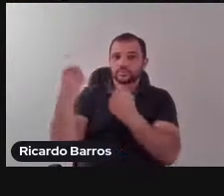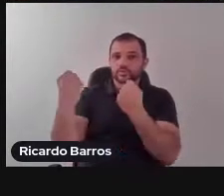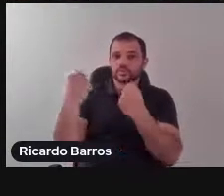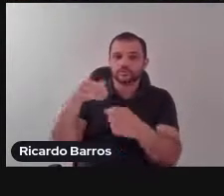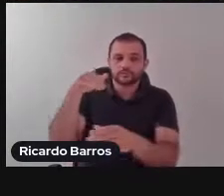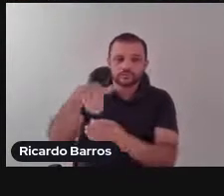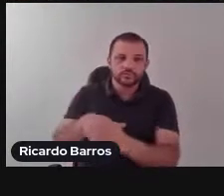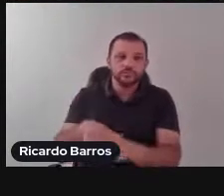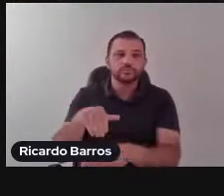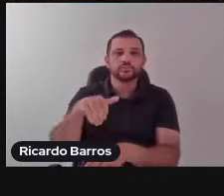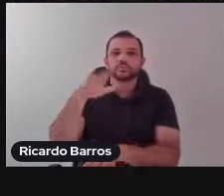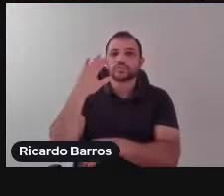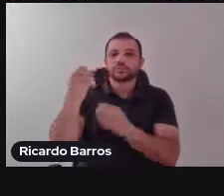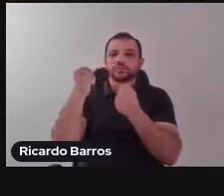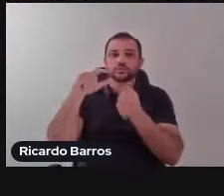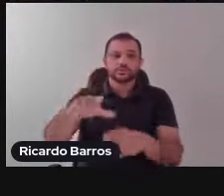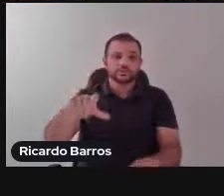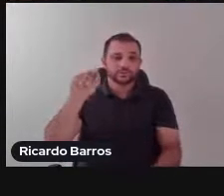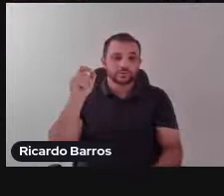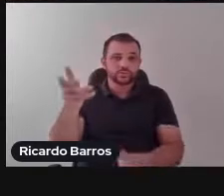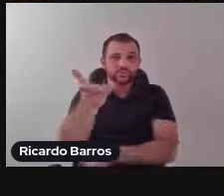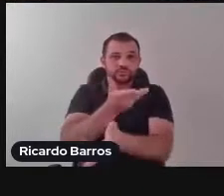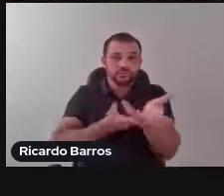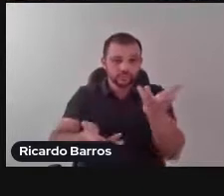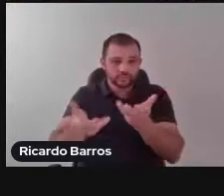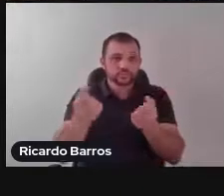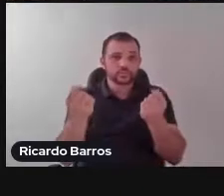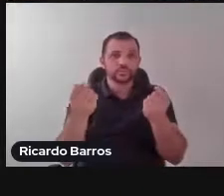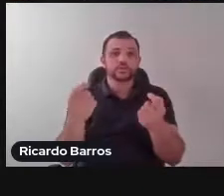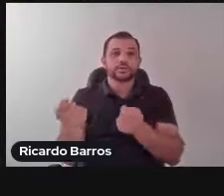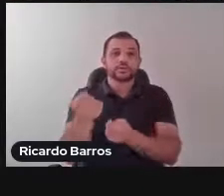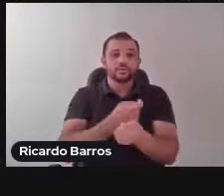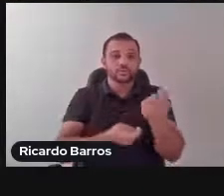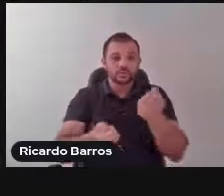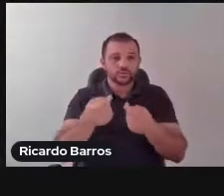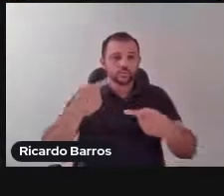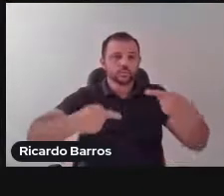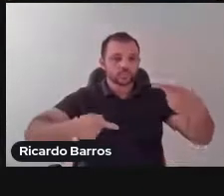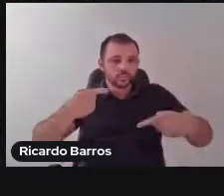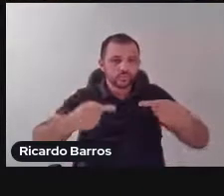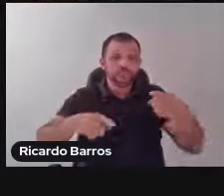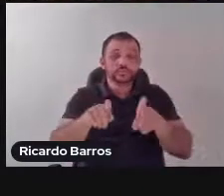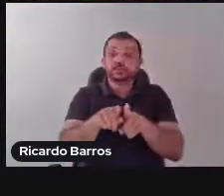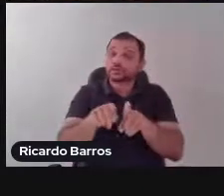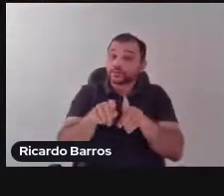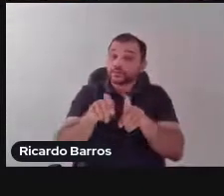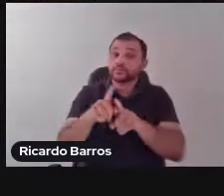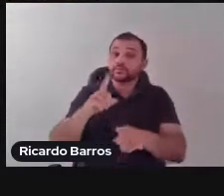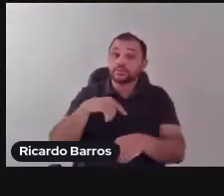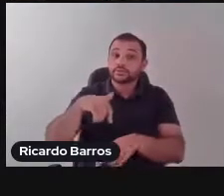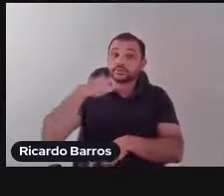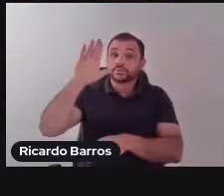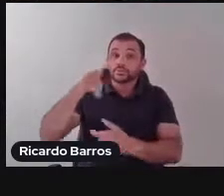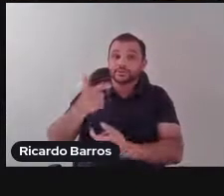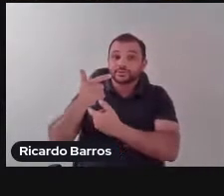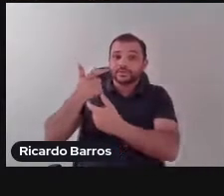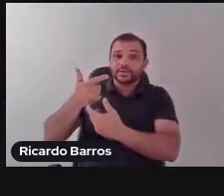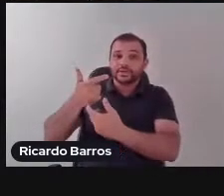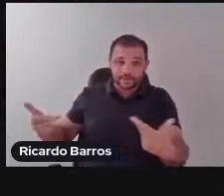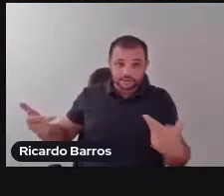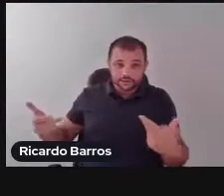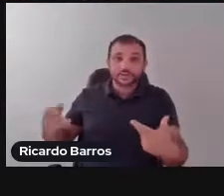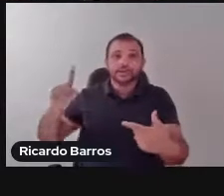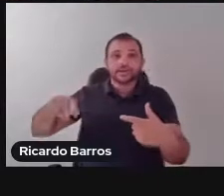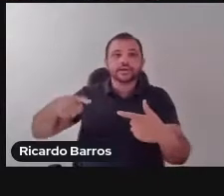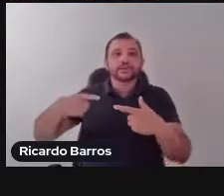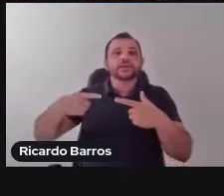poder econômico, político e bélico, é uma história de guerra e paz que nunca, portanto, cessou do que outros. E